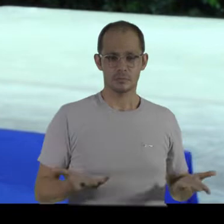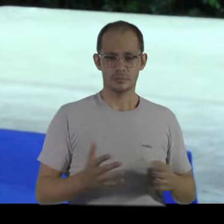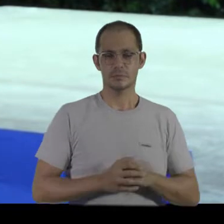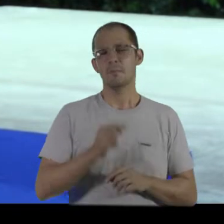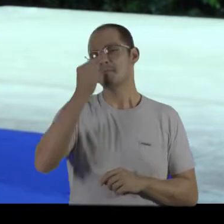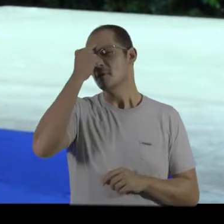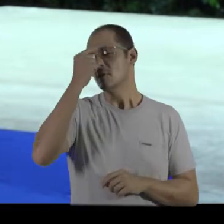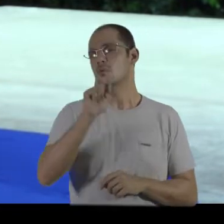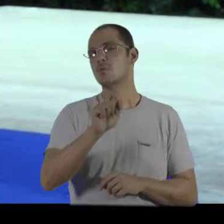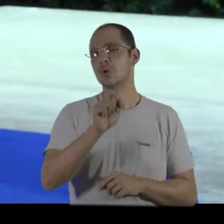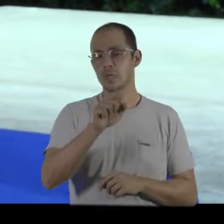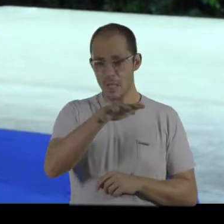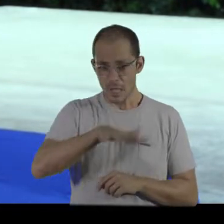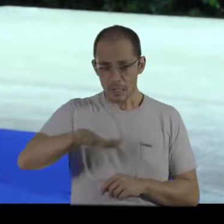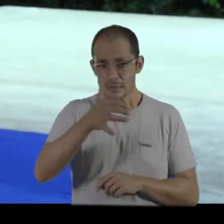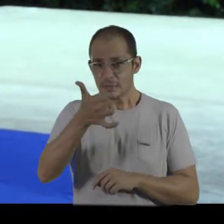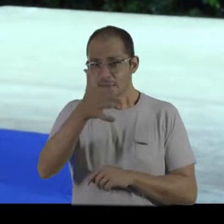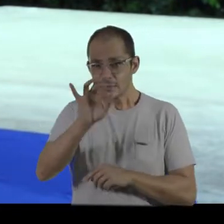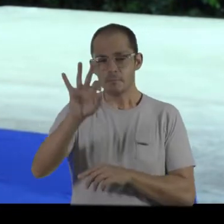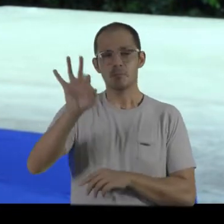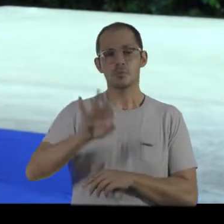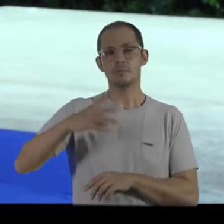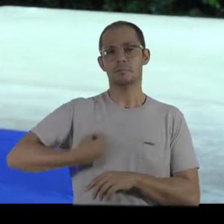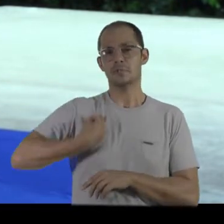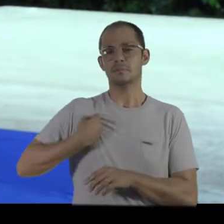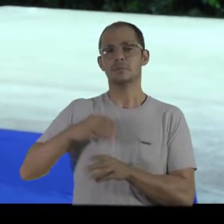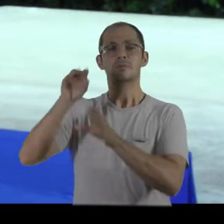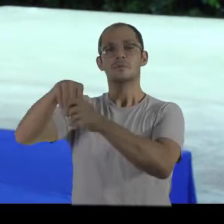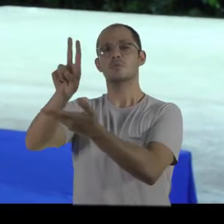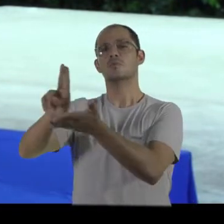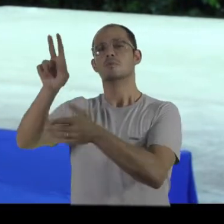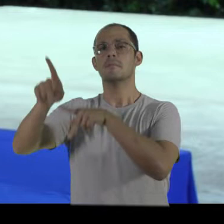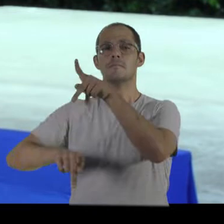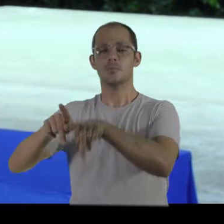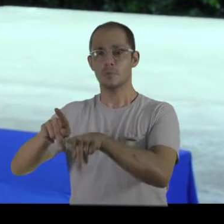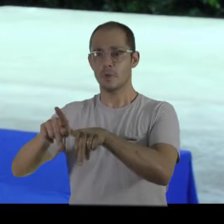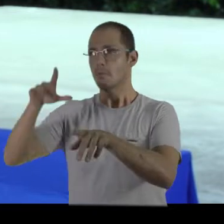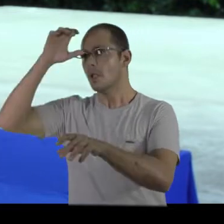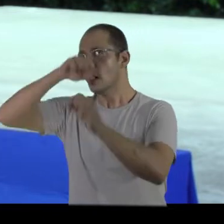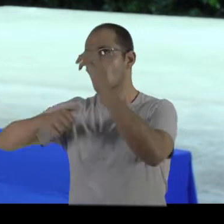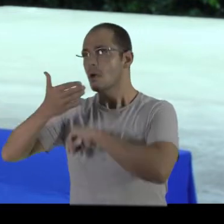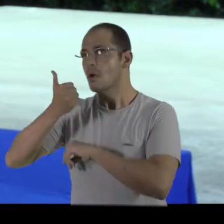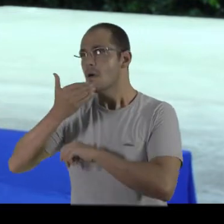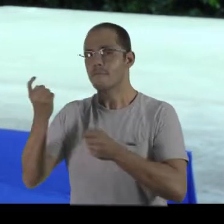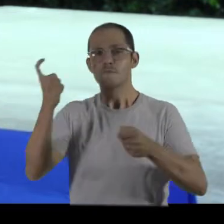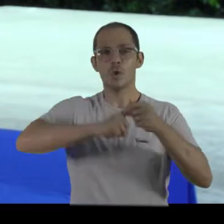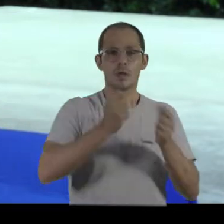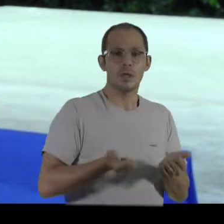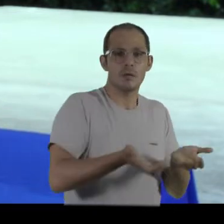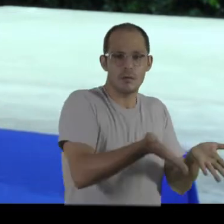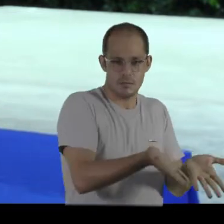Vamos dizer que 10% desses povos estejam nas universidades públicas, tentando dar um retorno para suas comunidades.